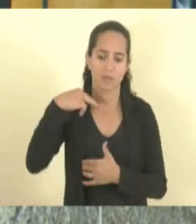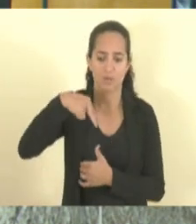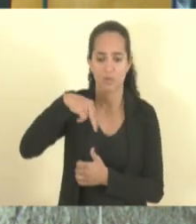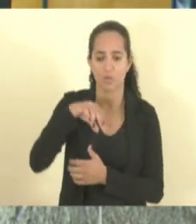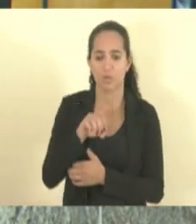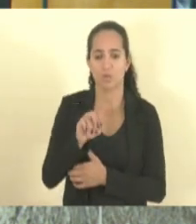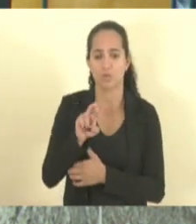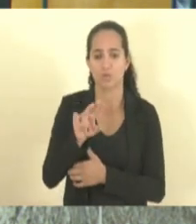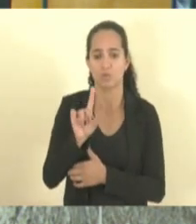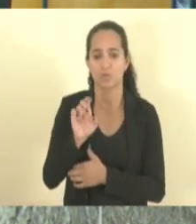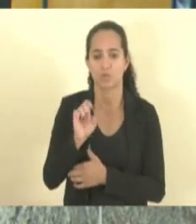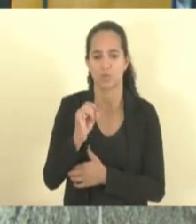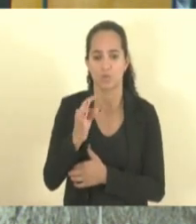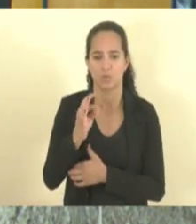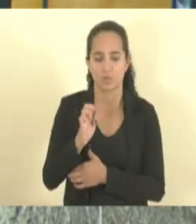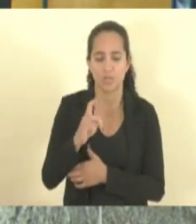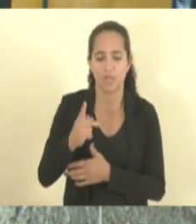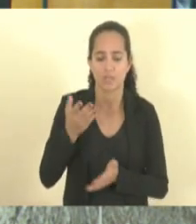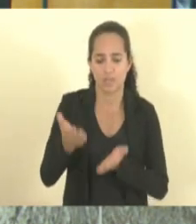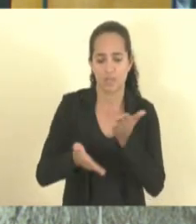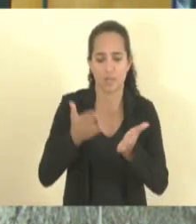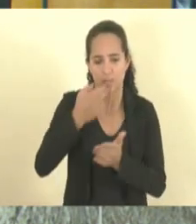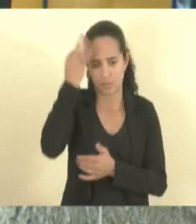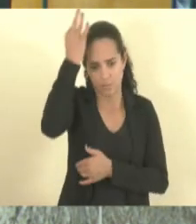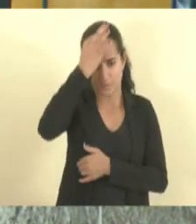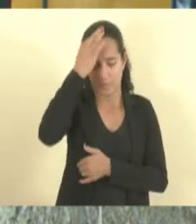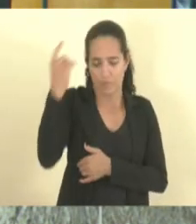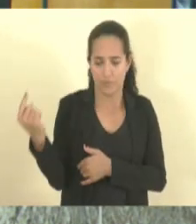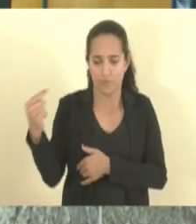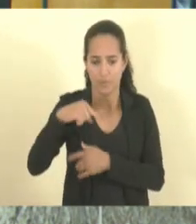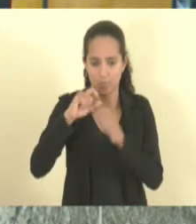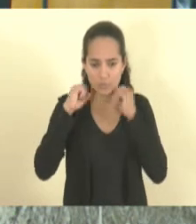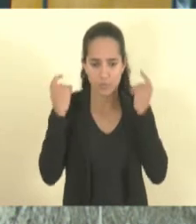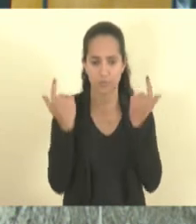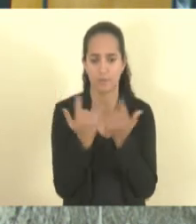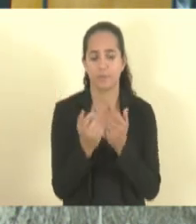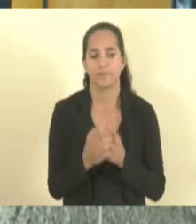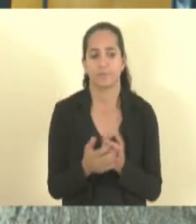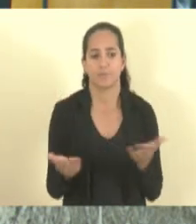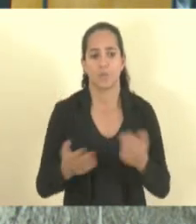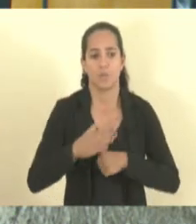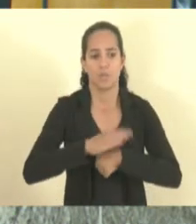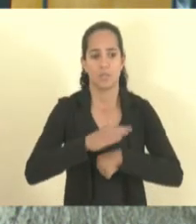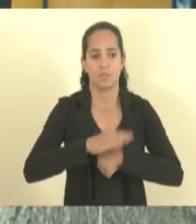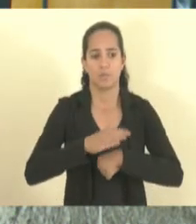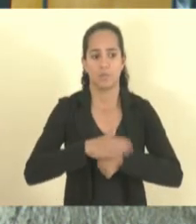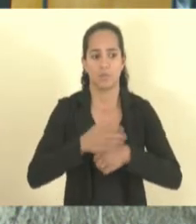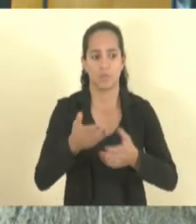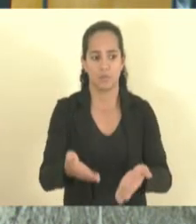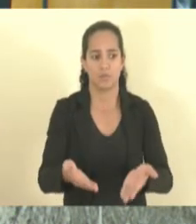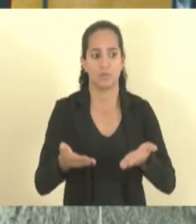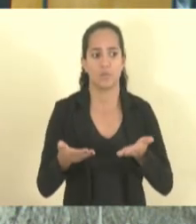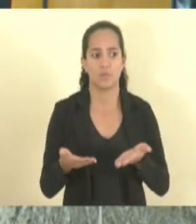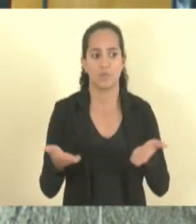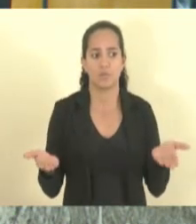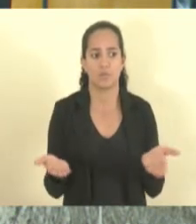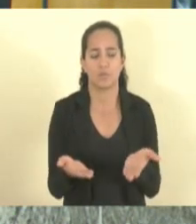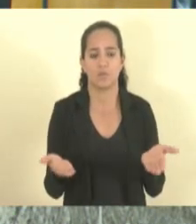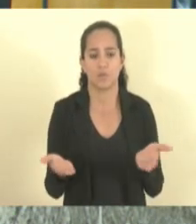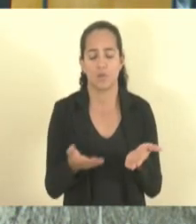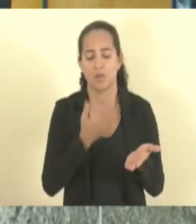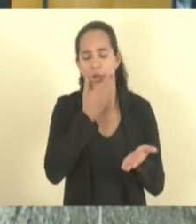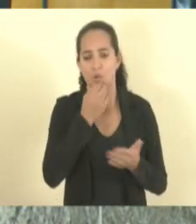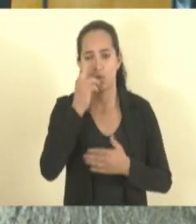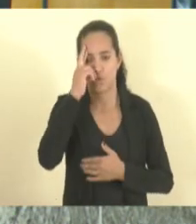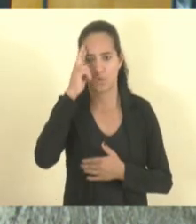vindo à Casa do Povo Capixaba. E nesse momento, para compor a mesa, eu convido o